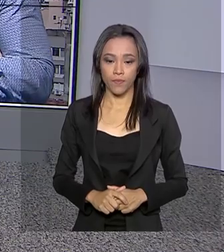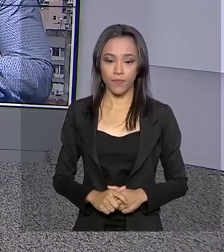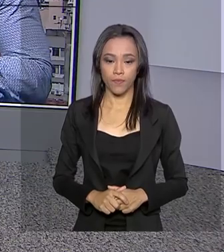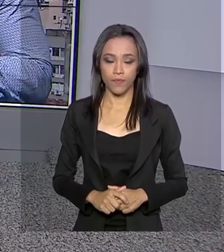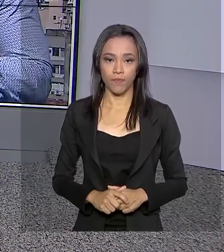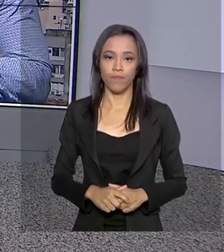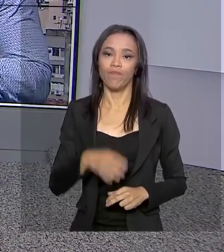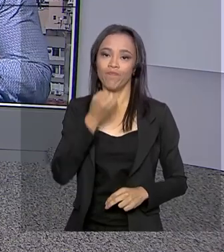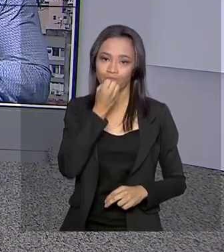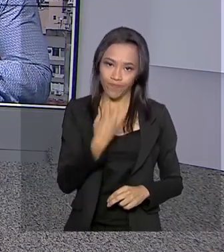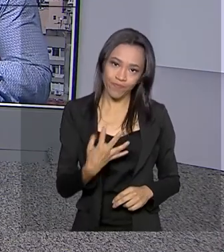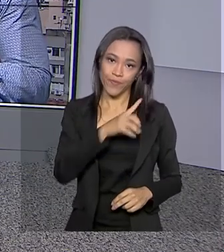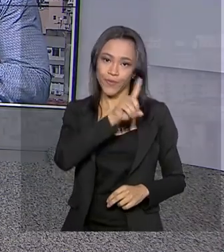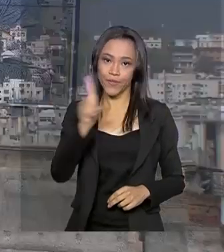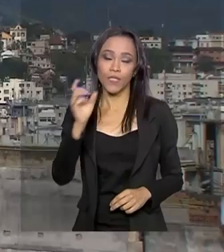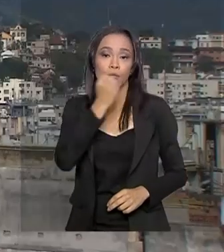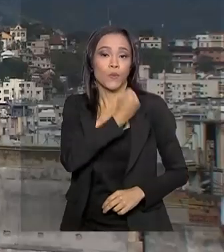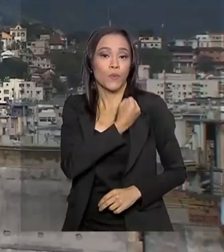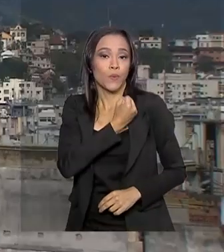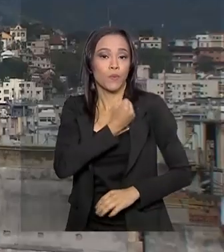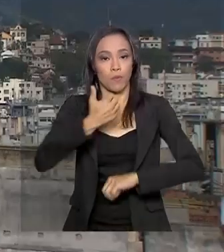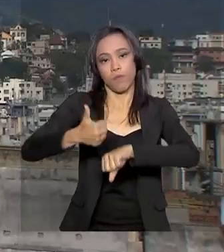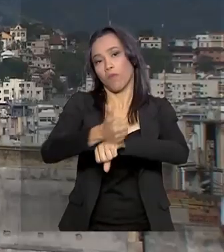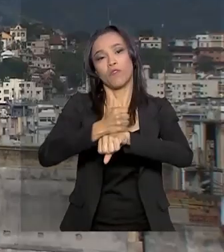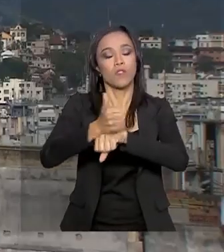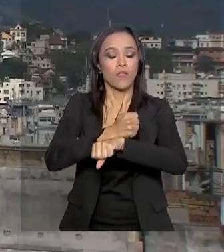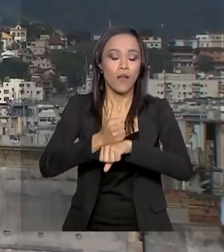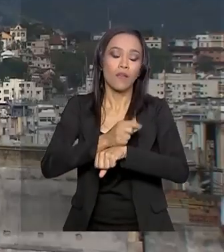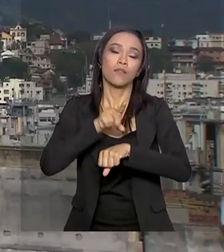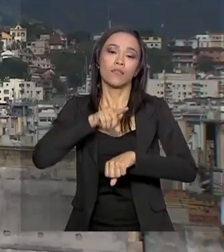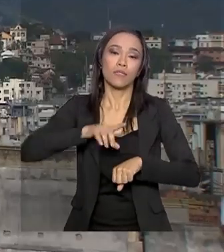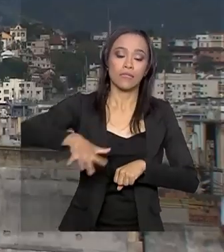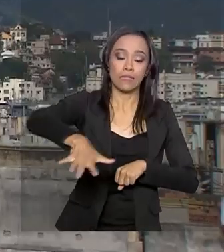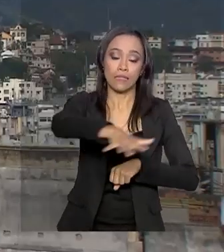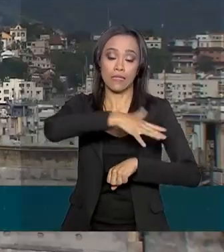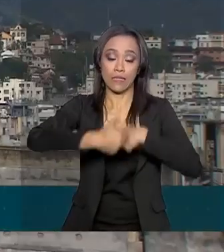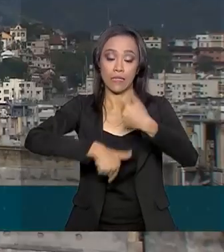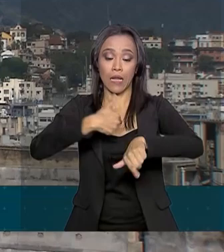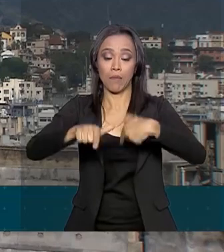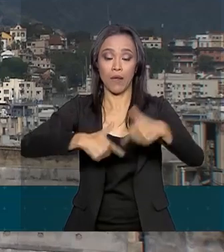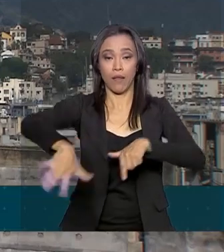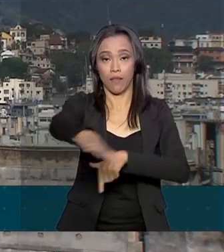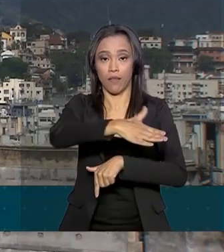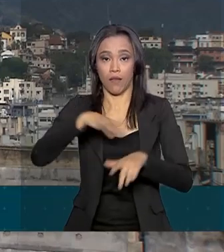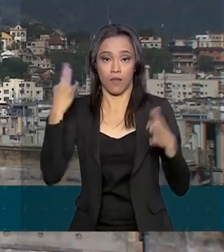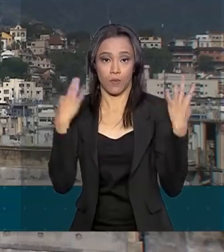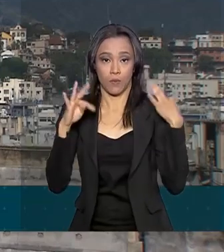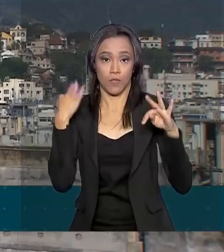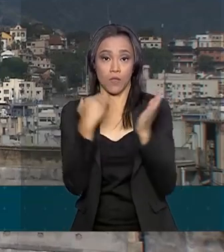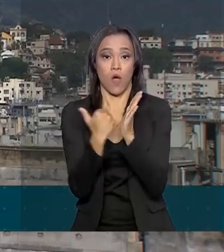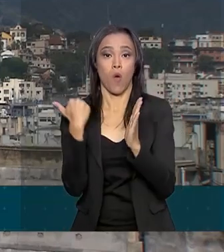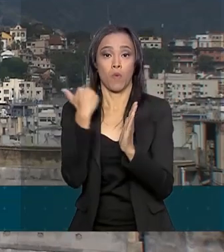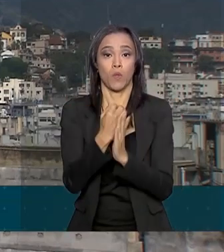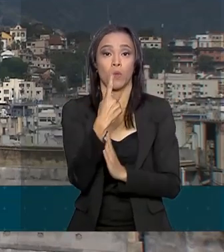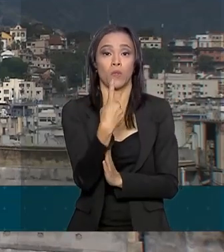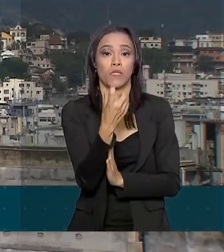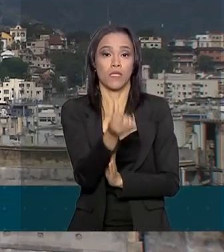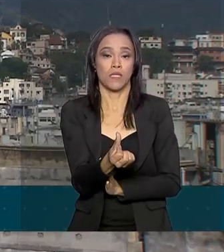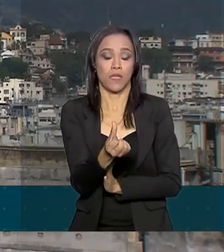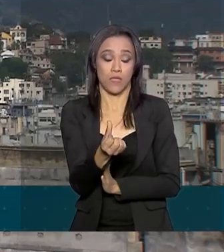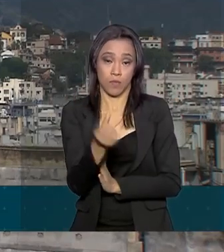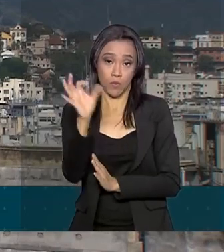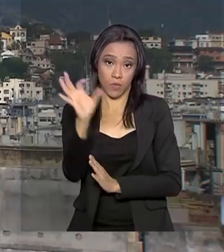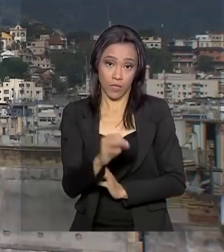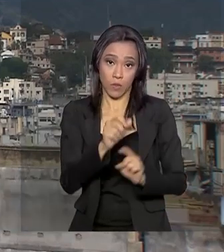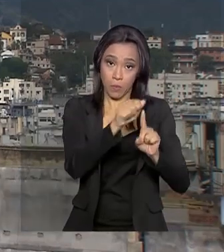Bom dia, Renata. O número de profissionais que prestam serviços no setor do turismo cresceu 16% entre janeiro e julho